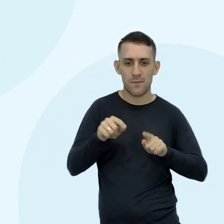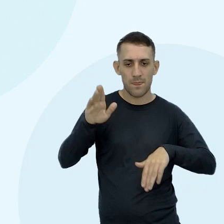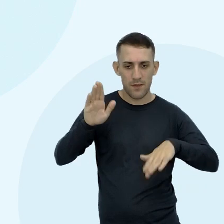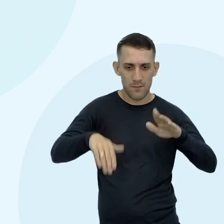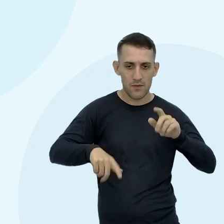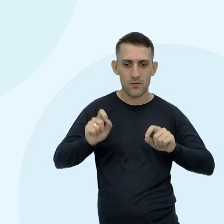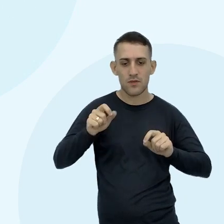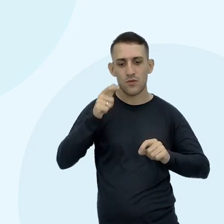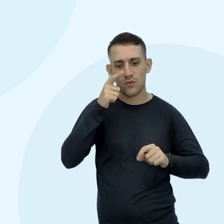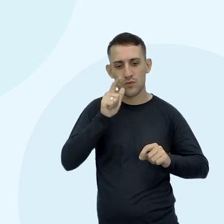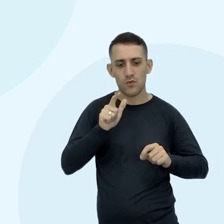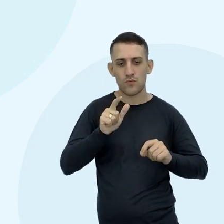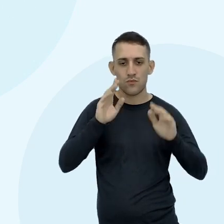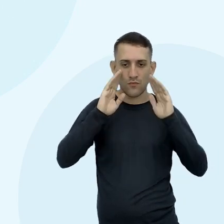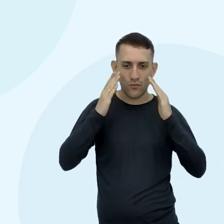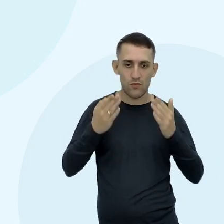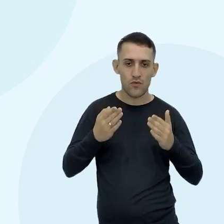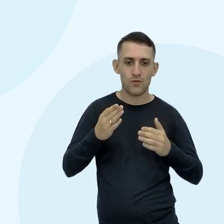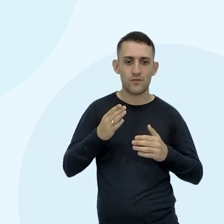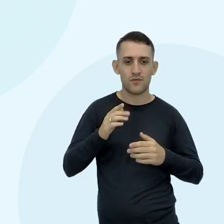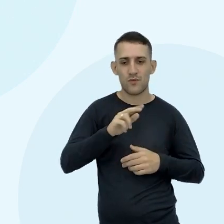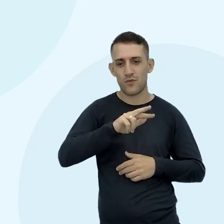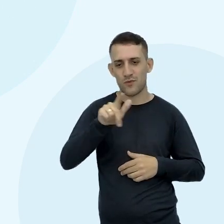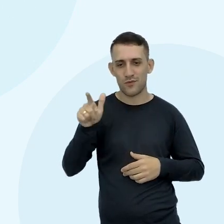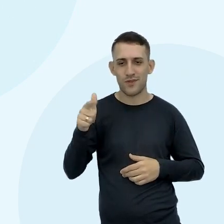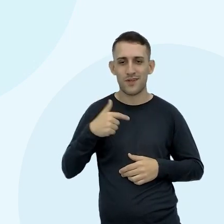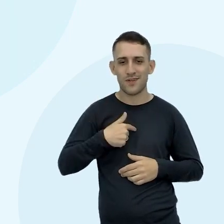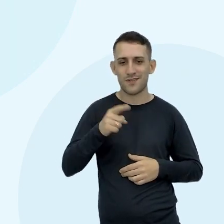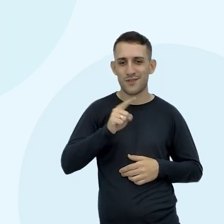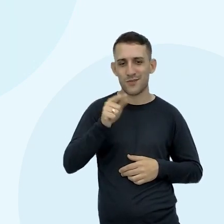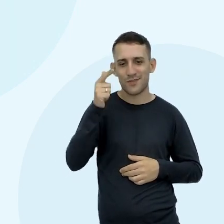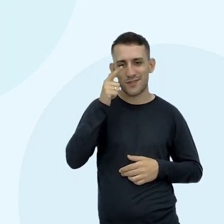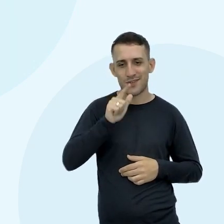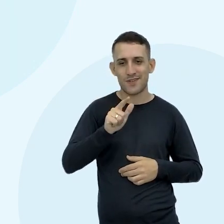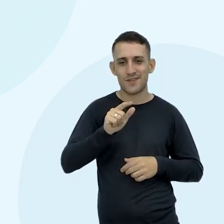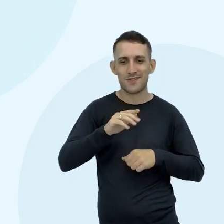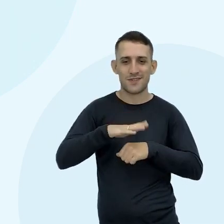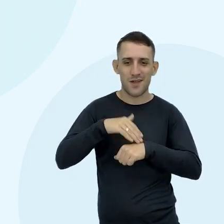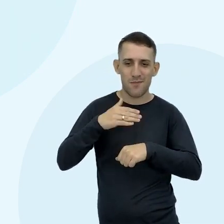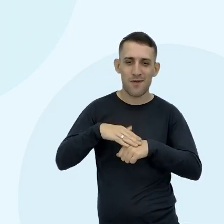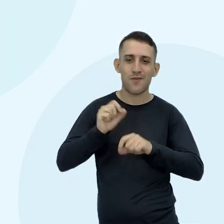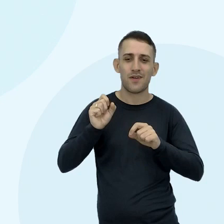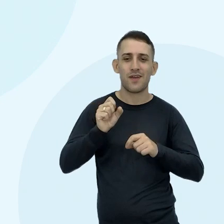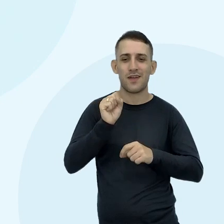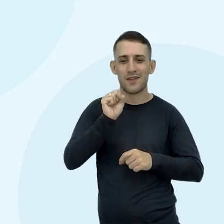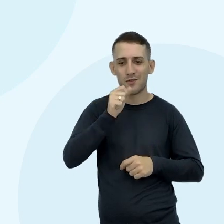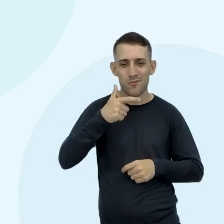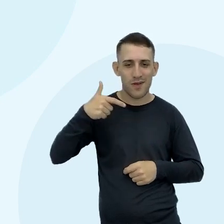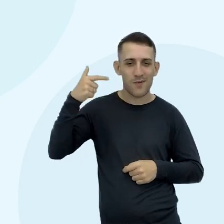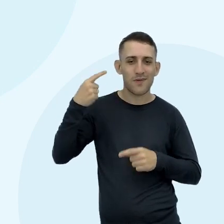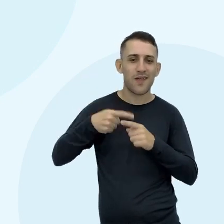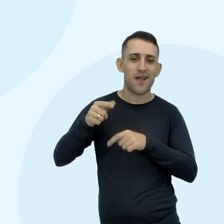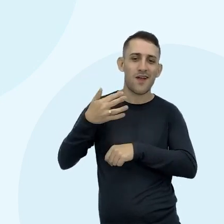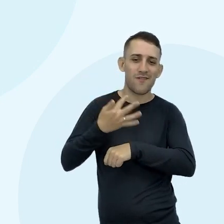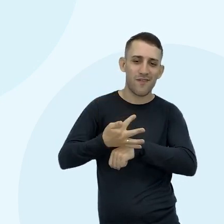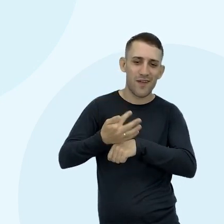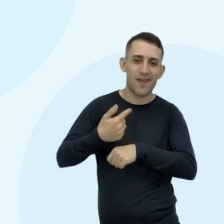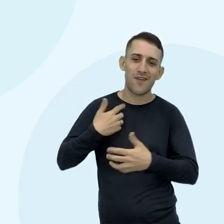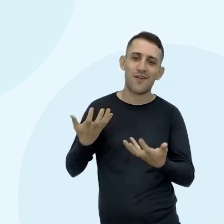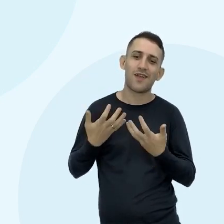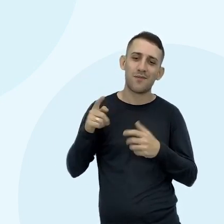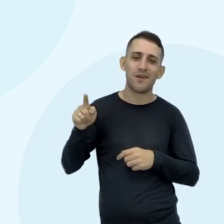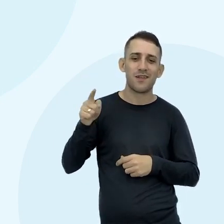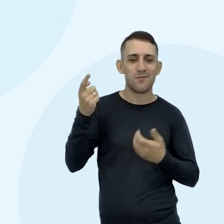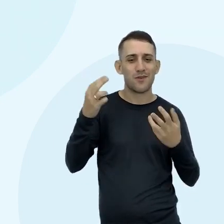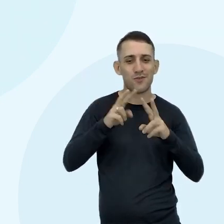lá Da concentração De íons de hidrogênio Não é isso Somaya Eu não consegui Chamar a Somaya Porque ela estava de férias Quando eu era essa aula Queria muito Mas eu sei que ela